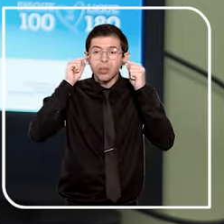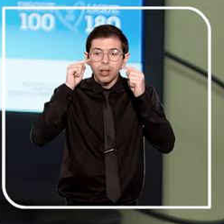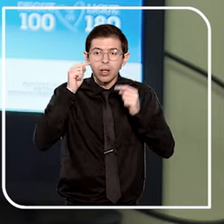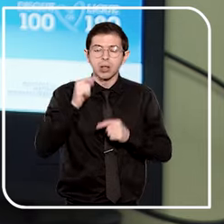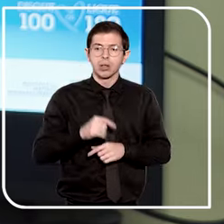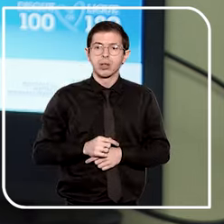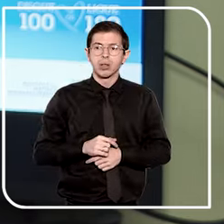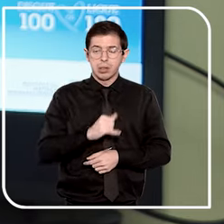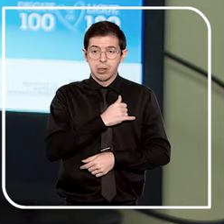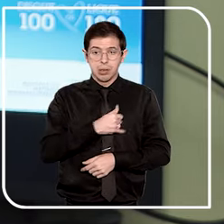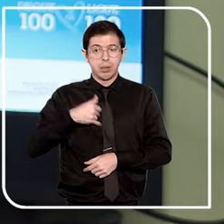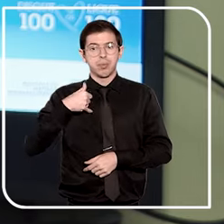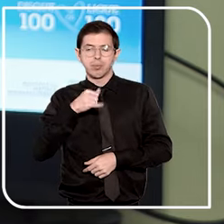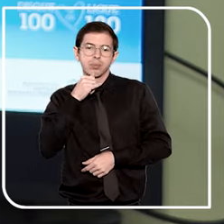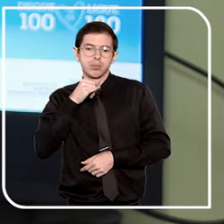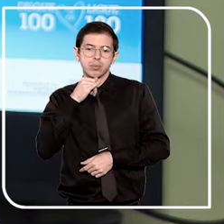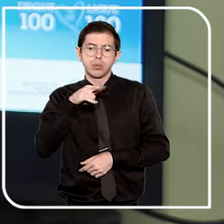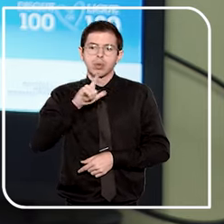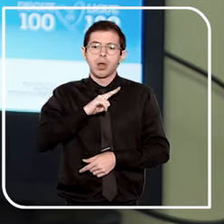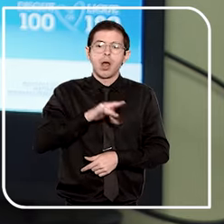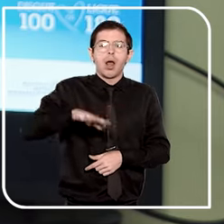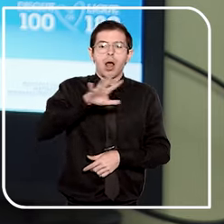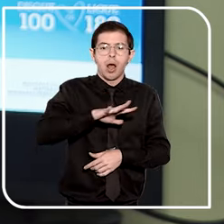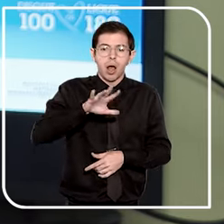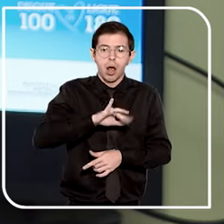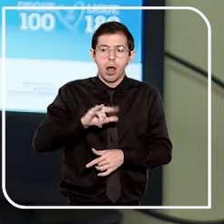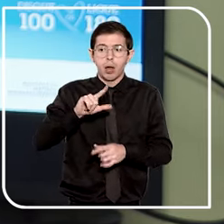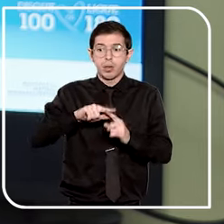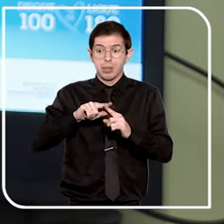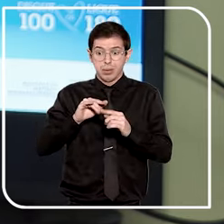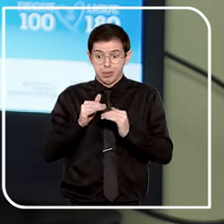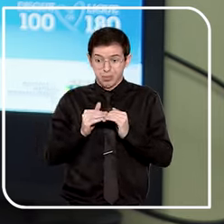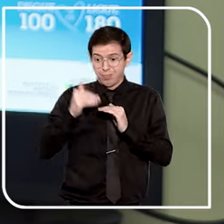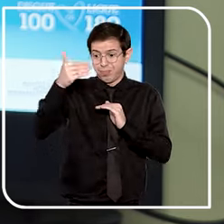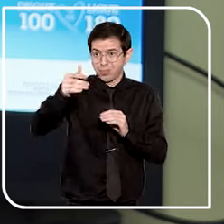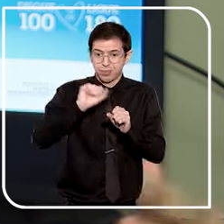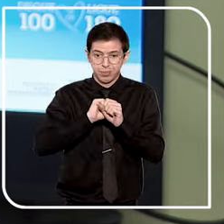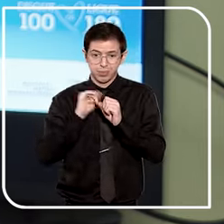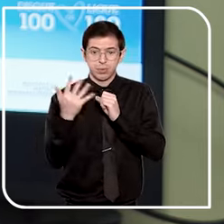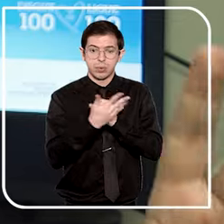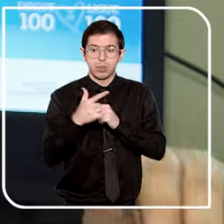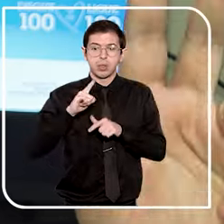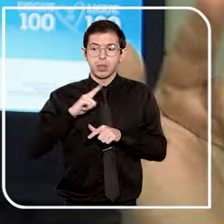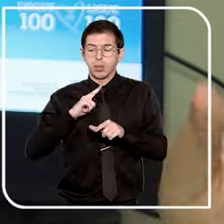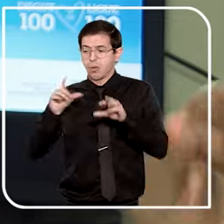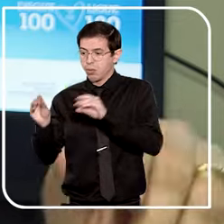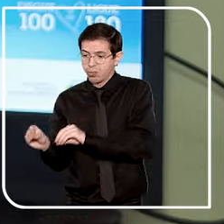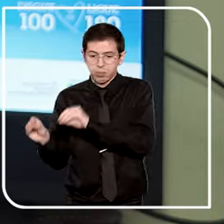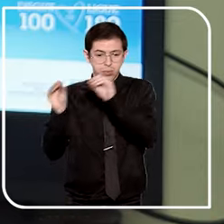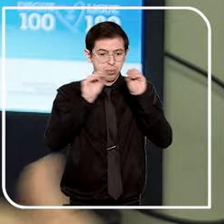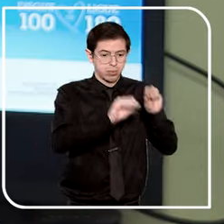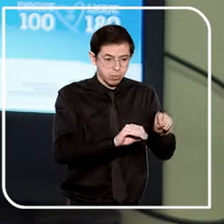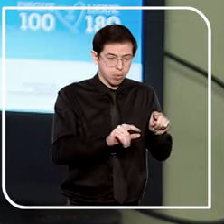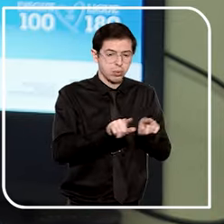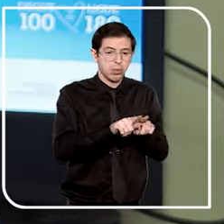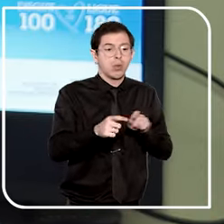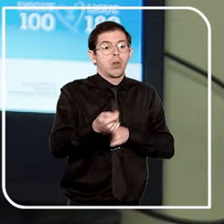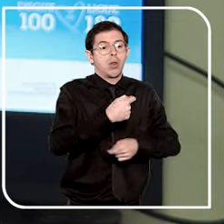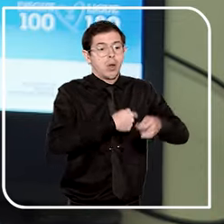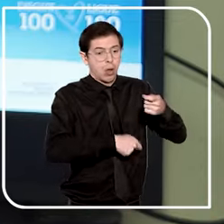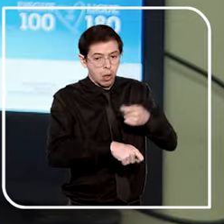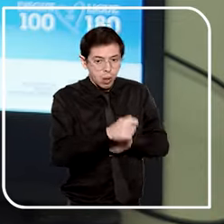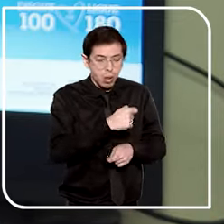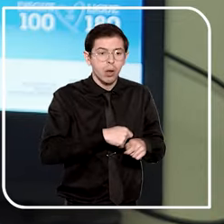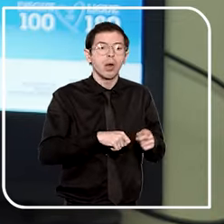uma região que despontou aí no pós-pandemia por ter havido essa migração dos negócios ilícitos também para o